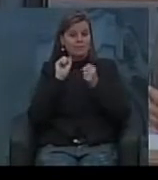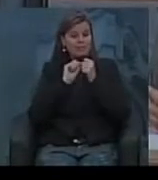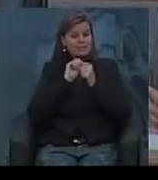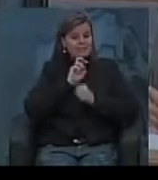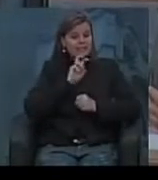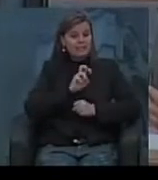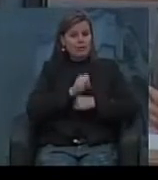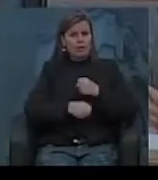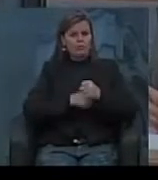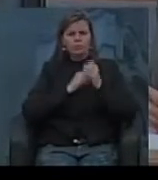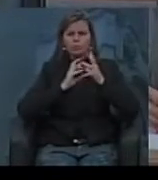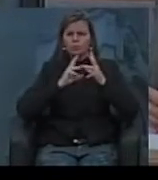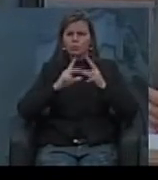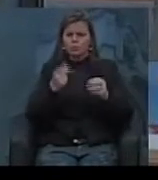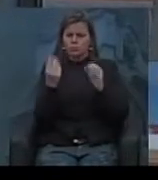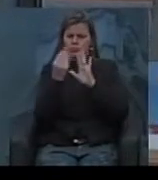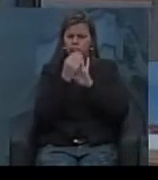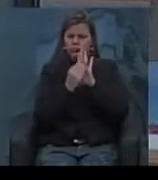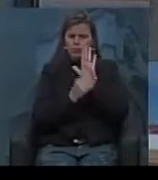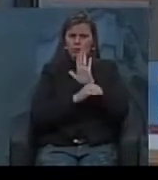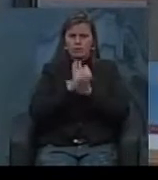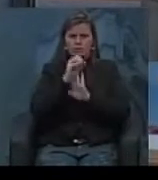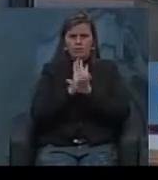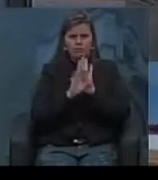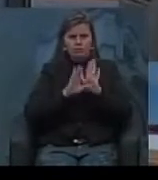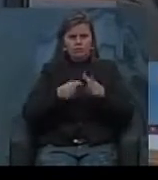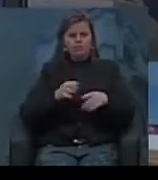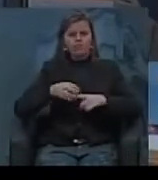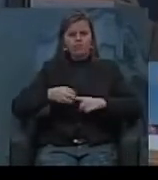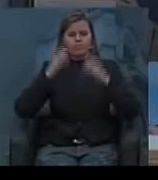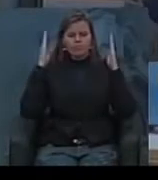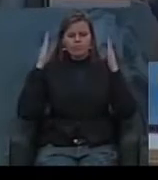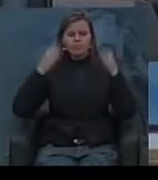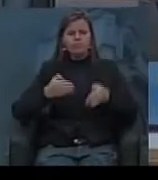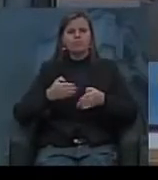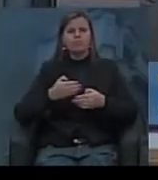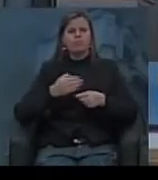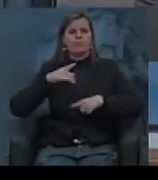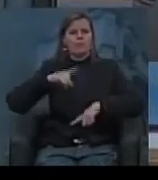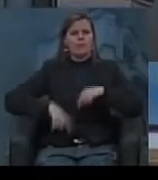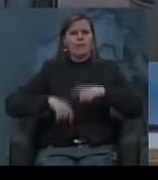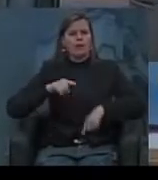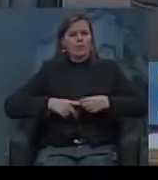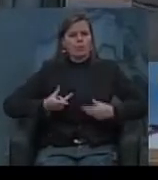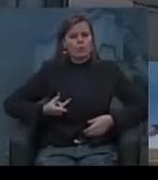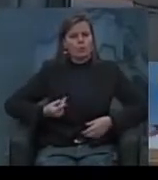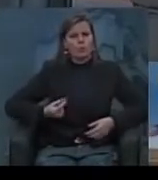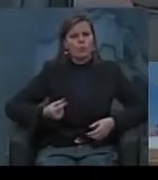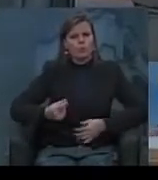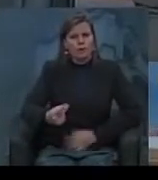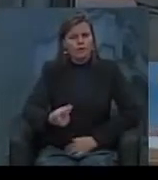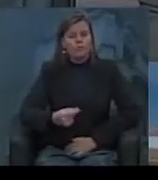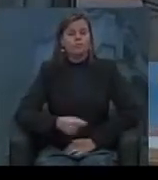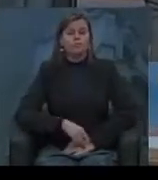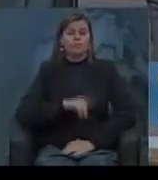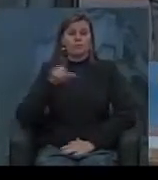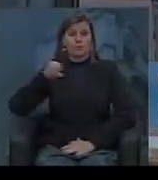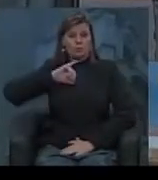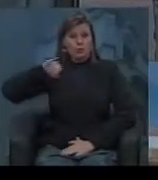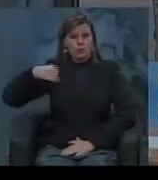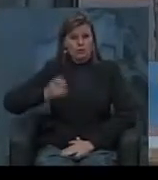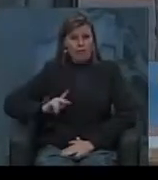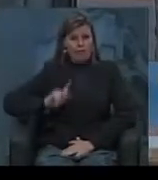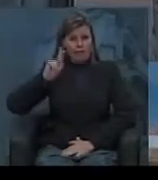as metas estão orçadas, principalmente focada agora nos bens duráveis, ou seja, de certa forma, embora o JK